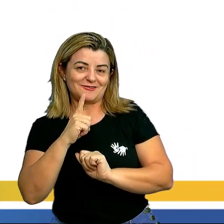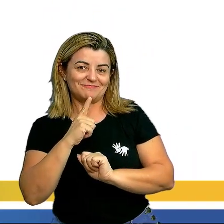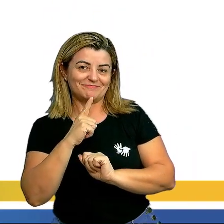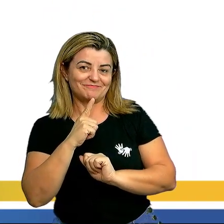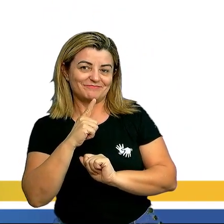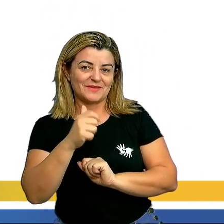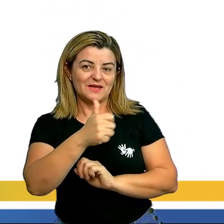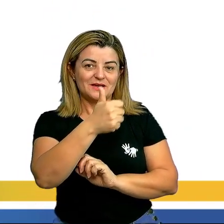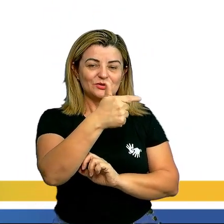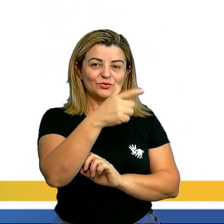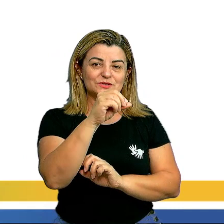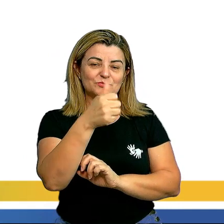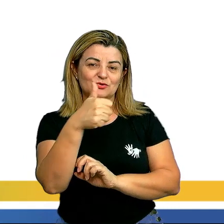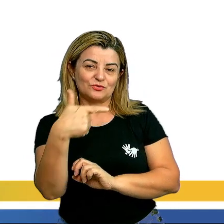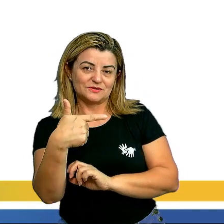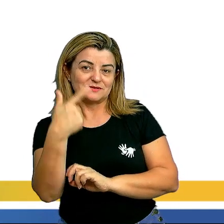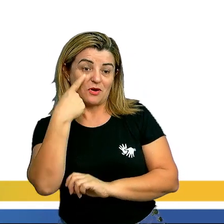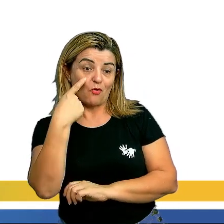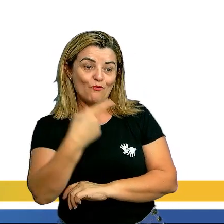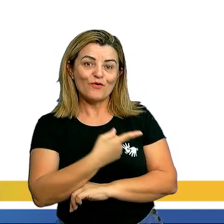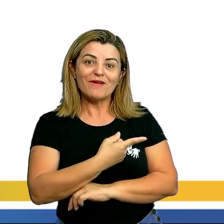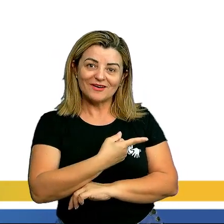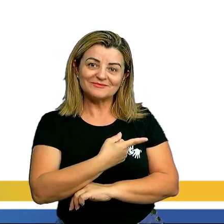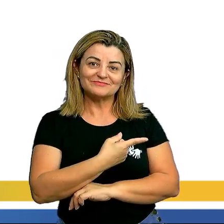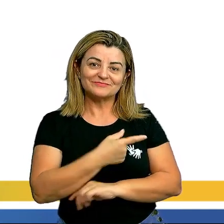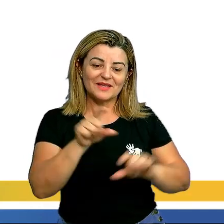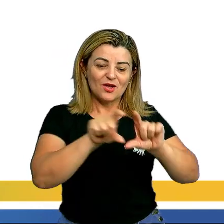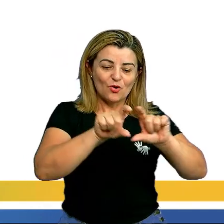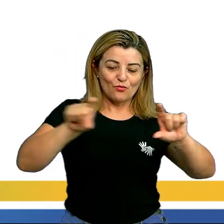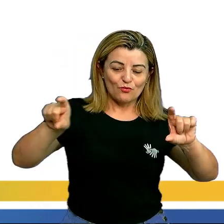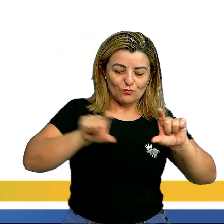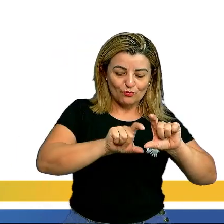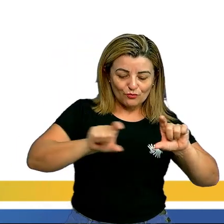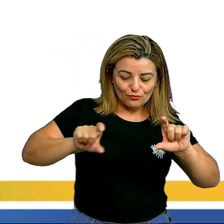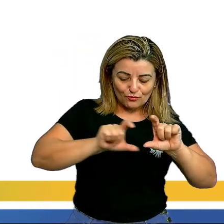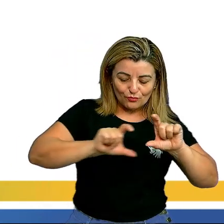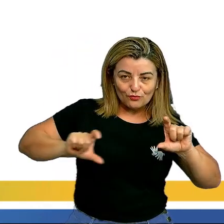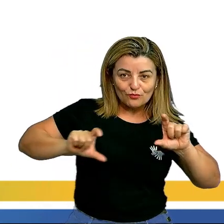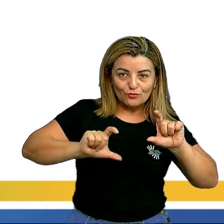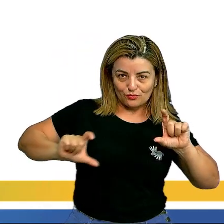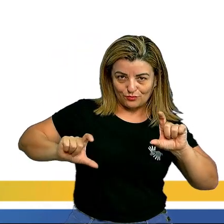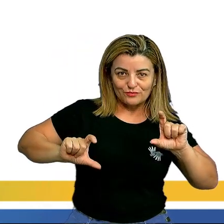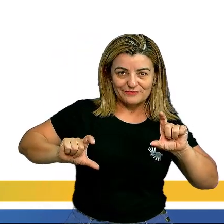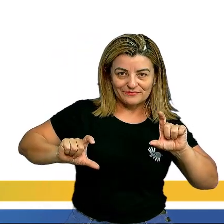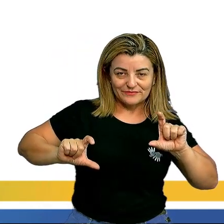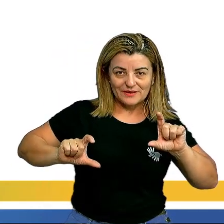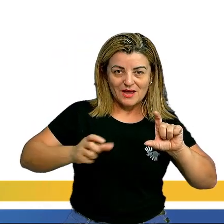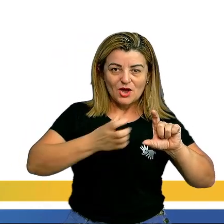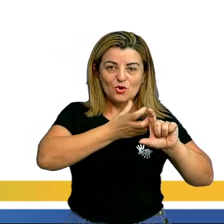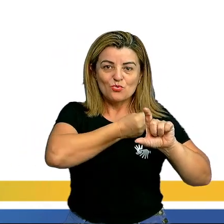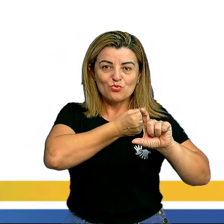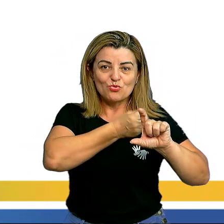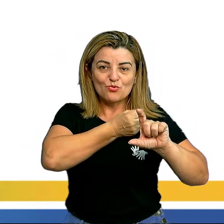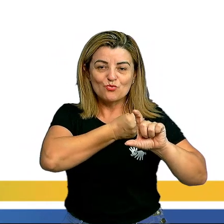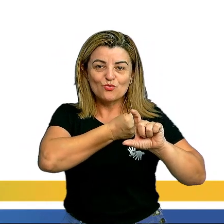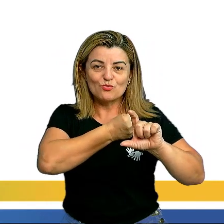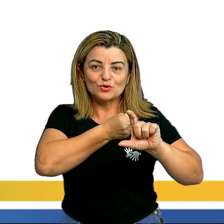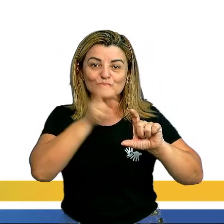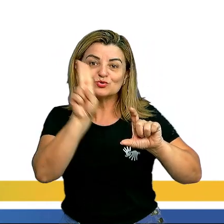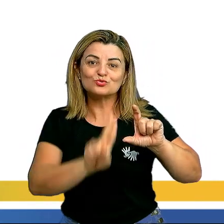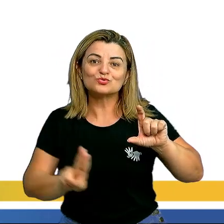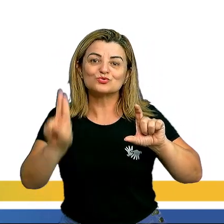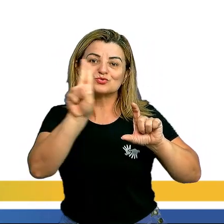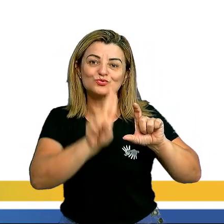Então, pessoal, nós podemos ver, nesse gráfico, tá? Número de internautas